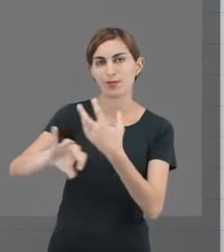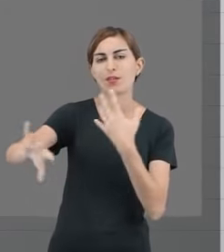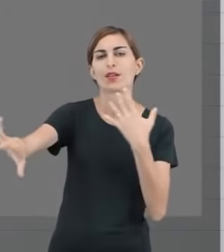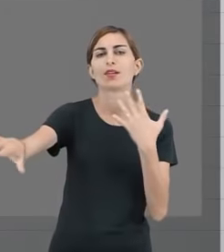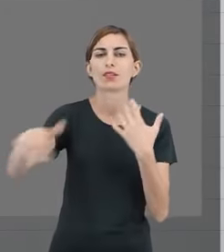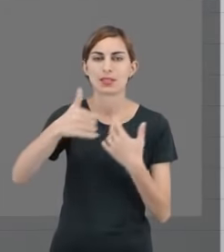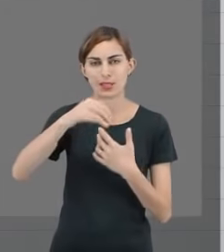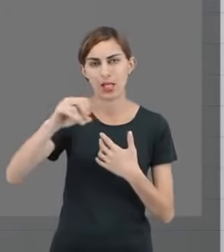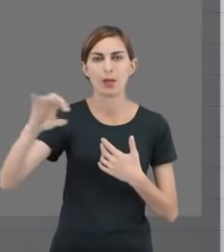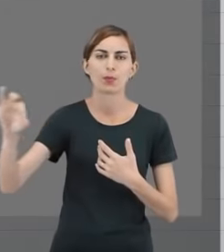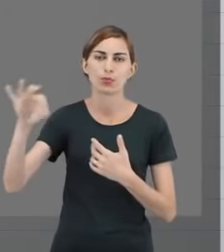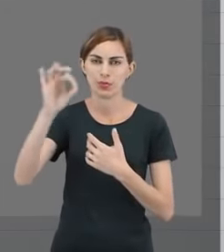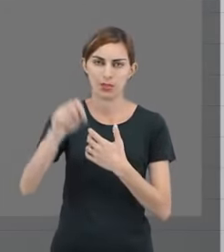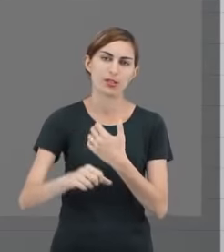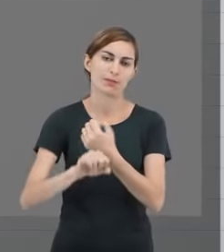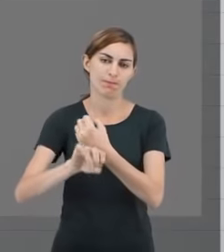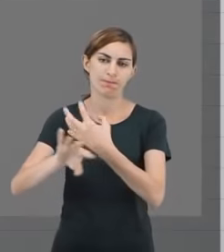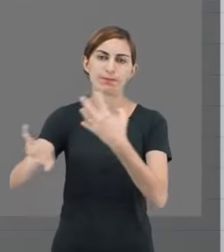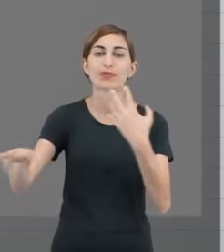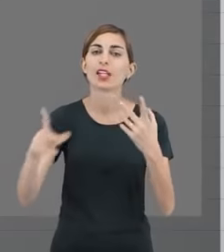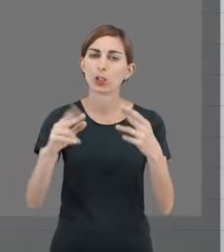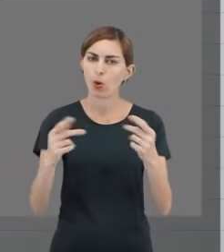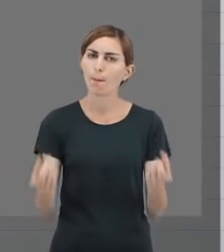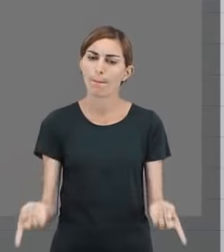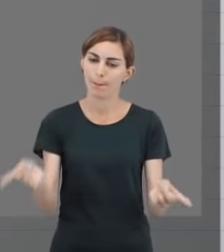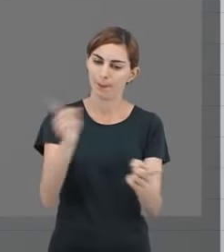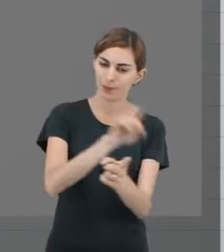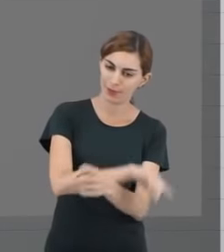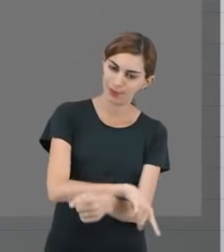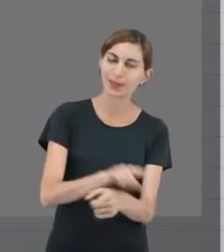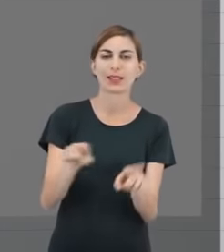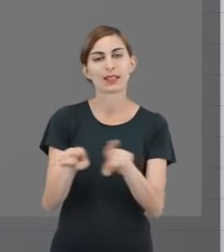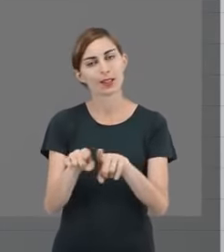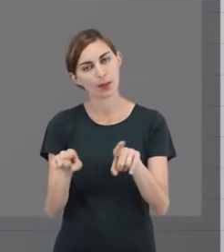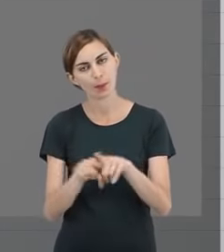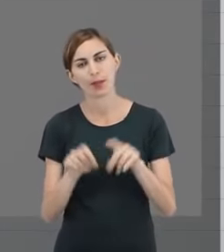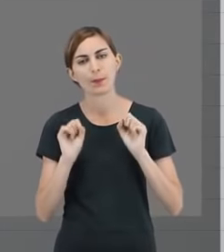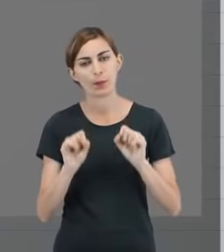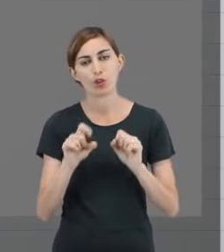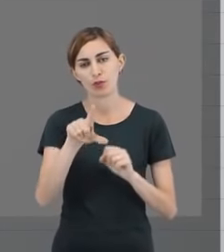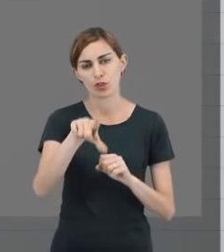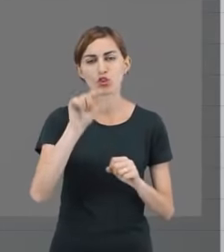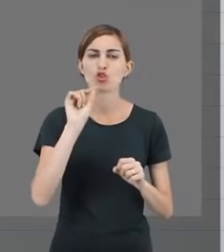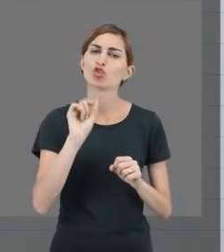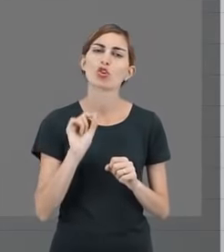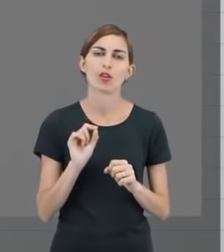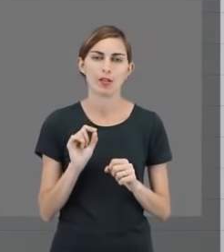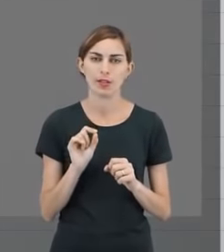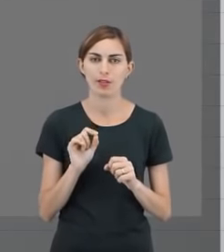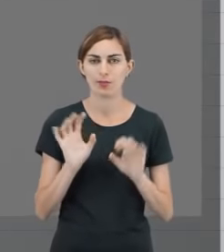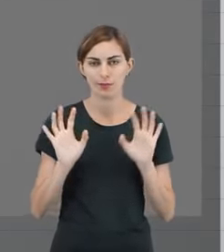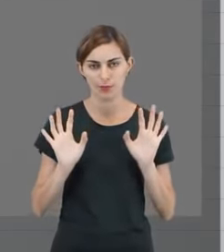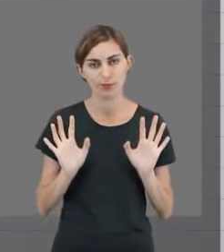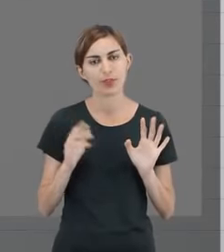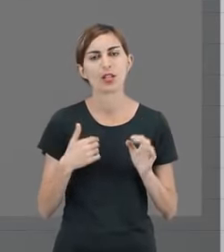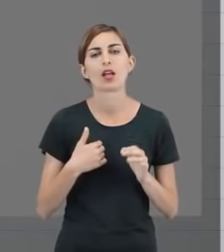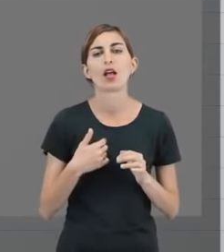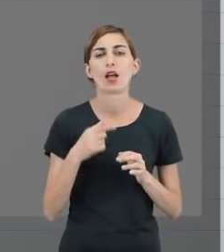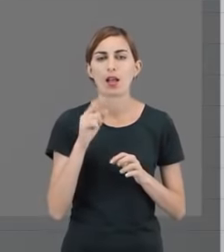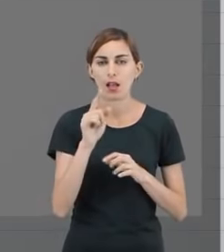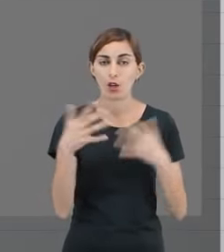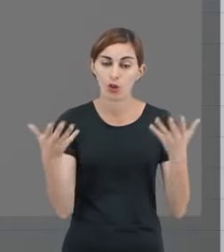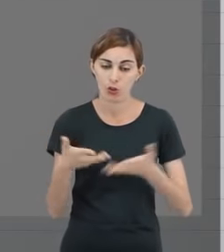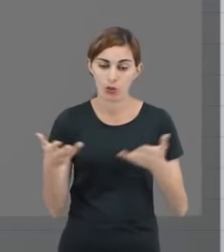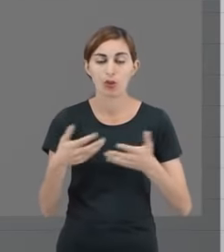distância. Certo? Assim como o inverso pode ser feito também. Você escolheu a modalidade. A gente já falou, né? O formato.